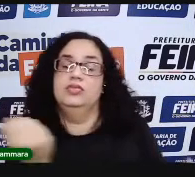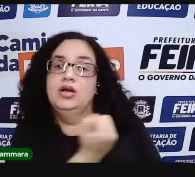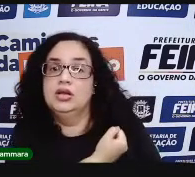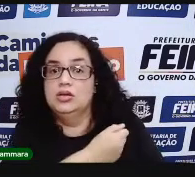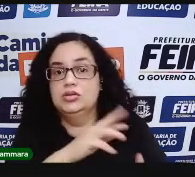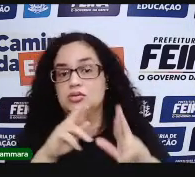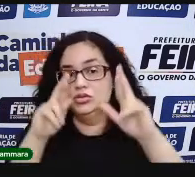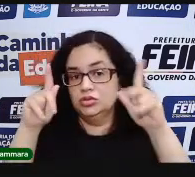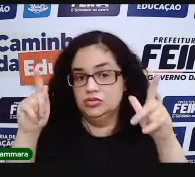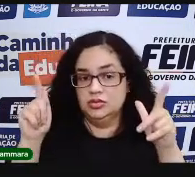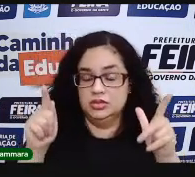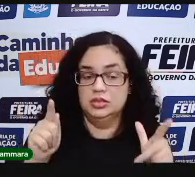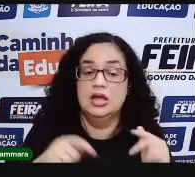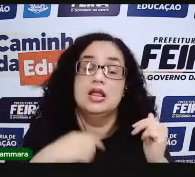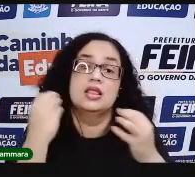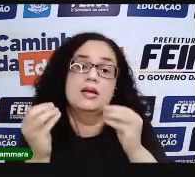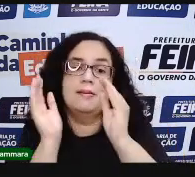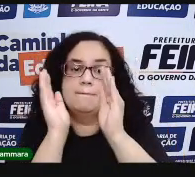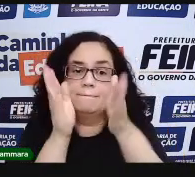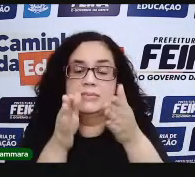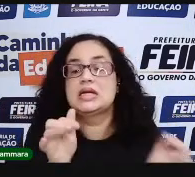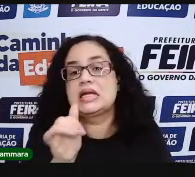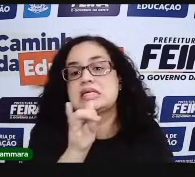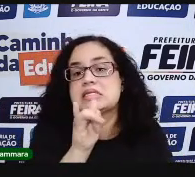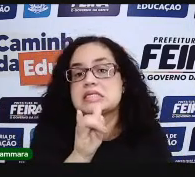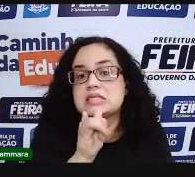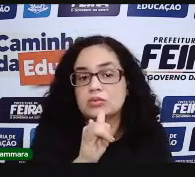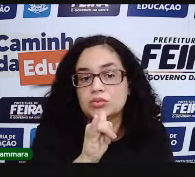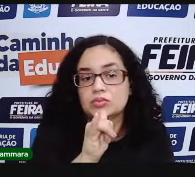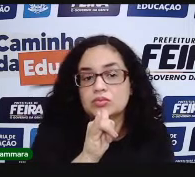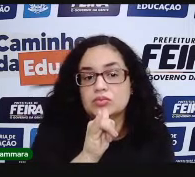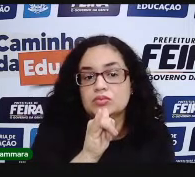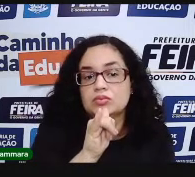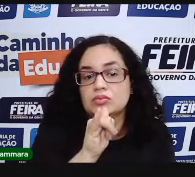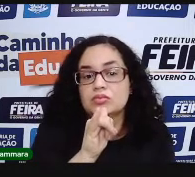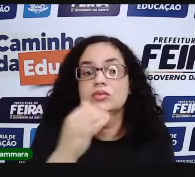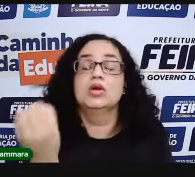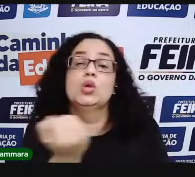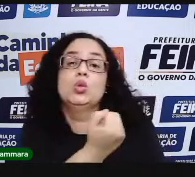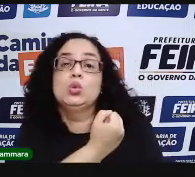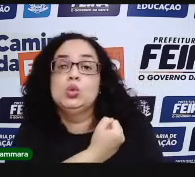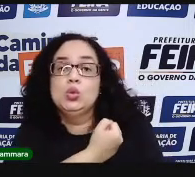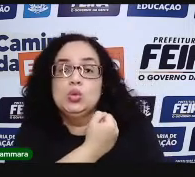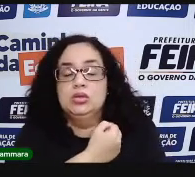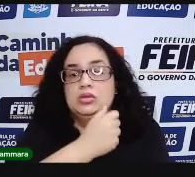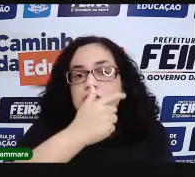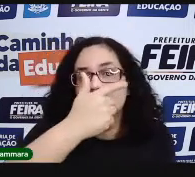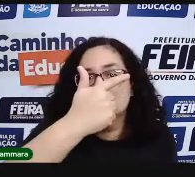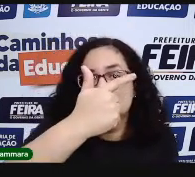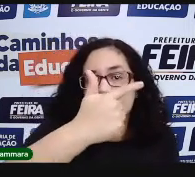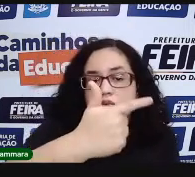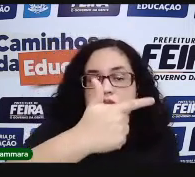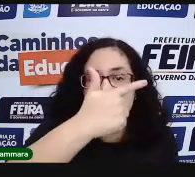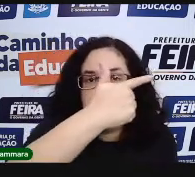valores diferentes dependendo da sua posição. Vou dar um exemplo para vocês. No número